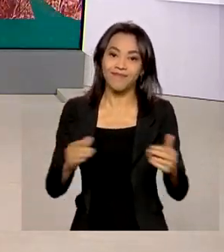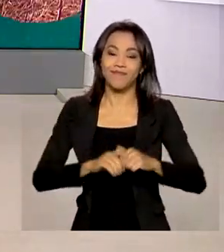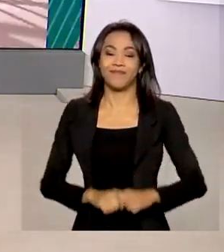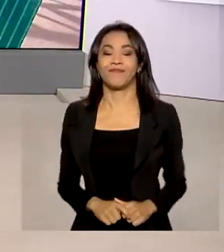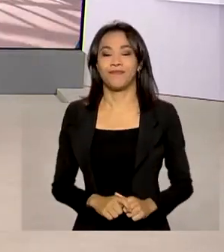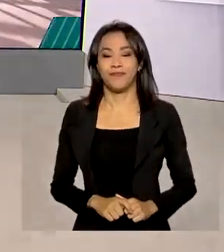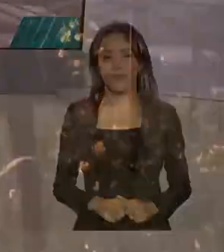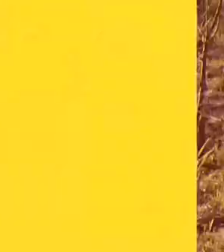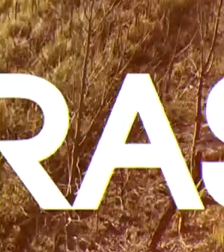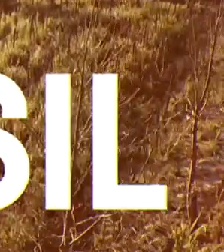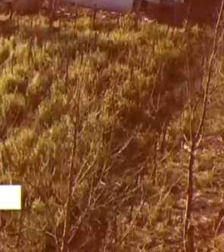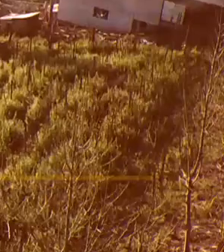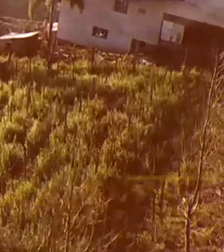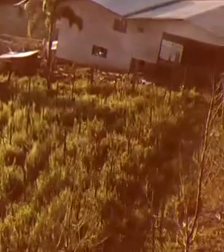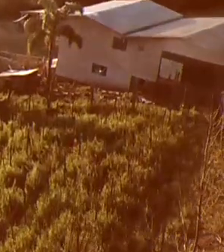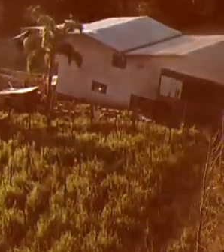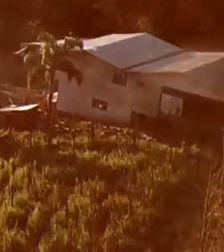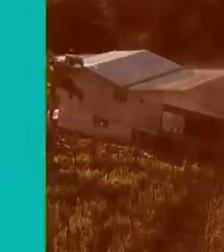está no ar.